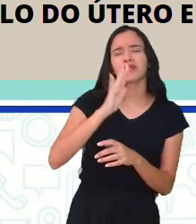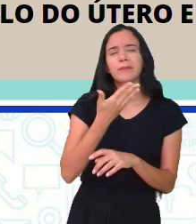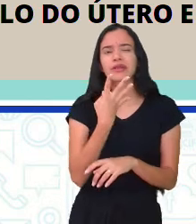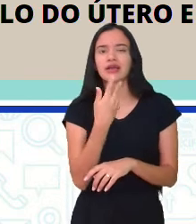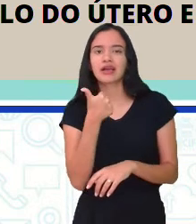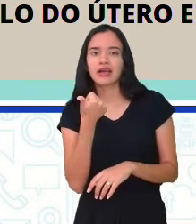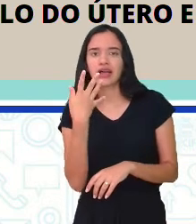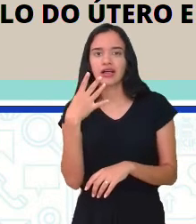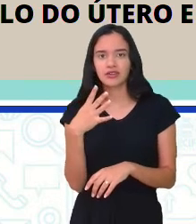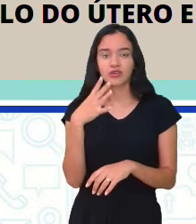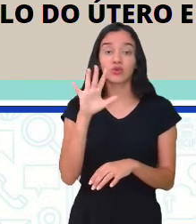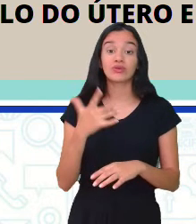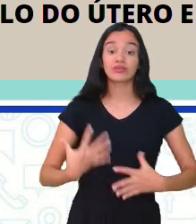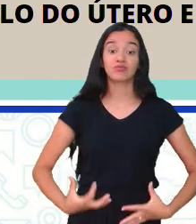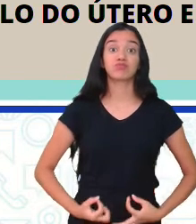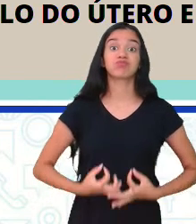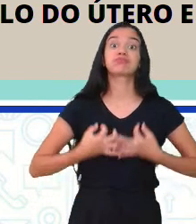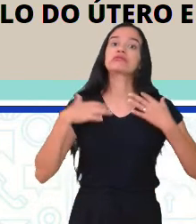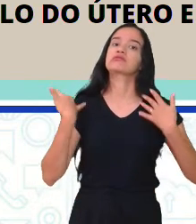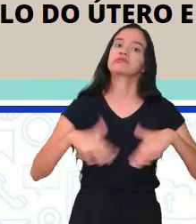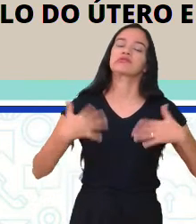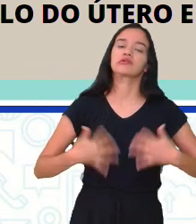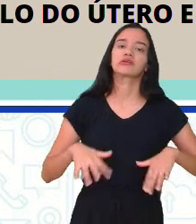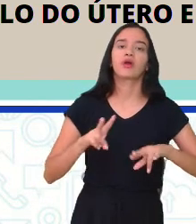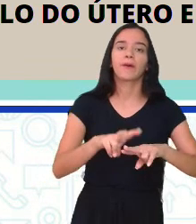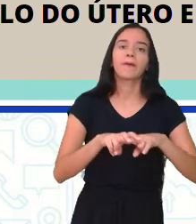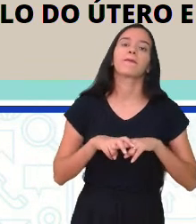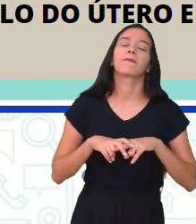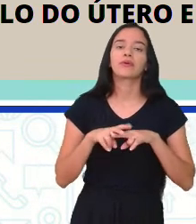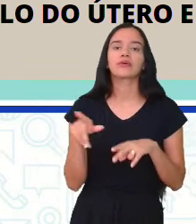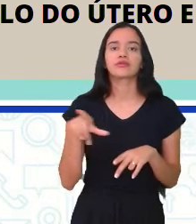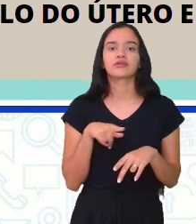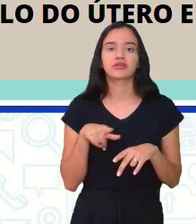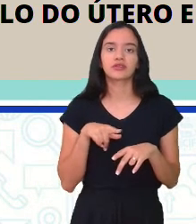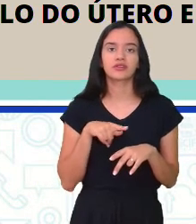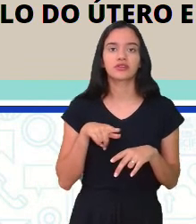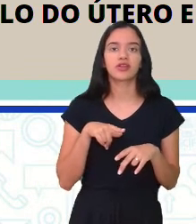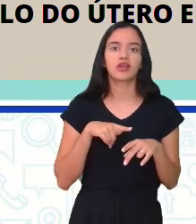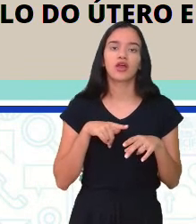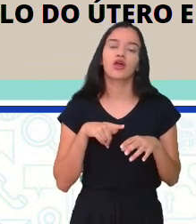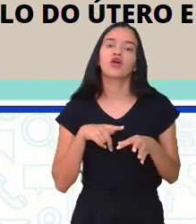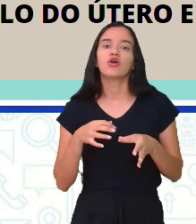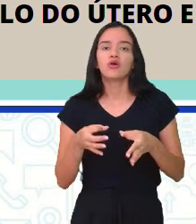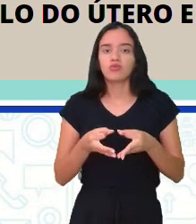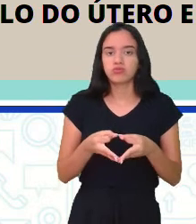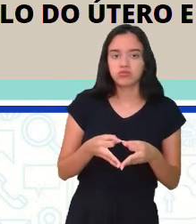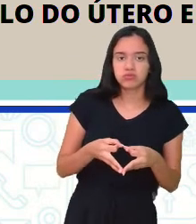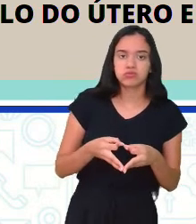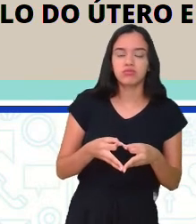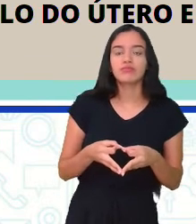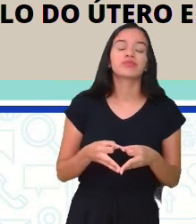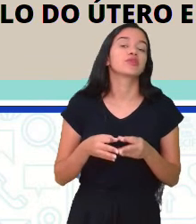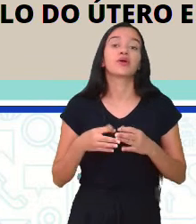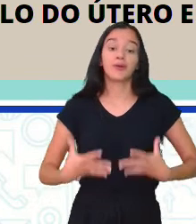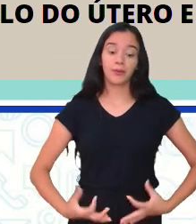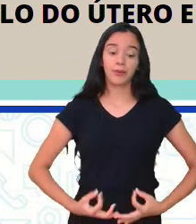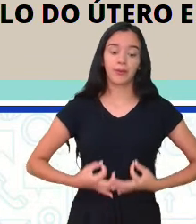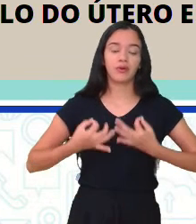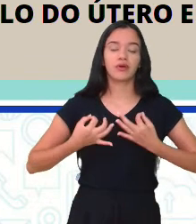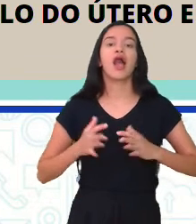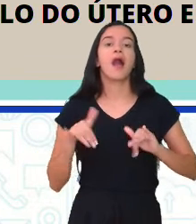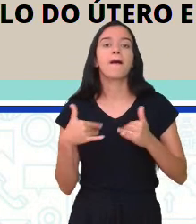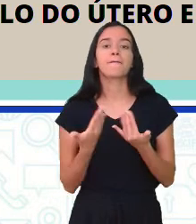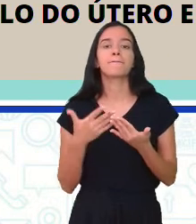são cancerígenos. É por isso que acomete muito o útero da mulher com o câncer. E a